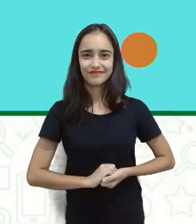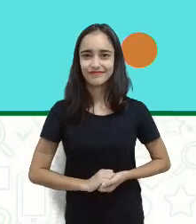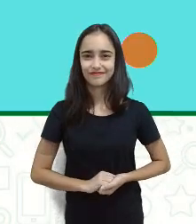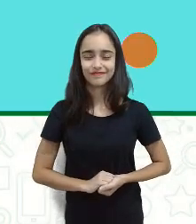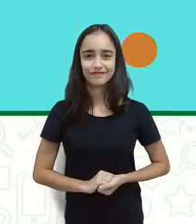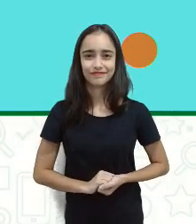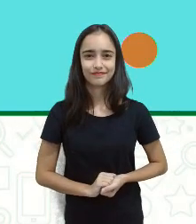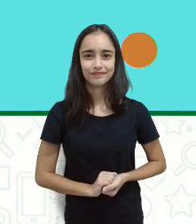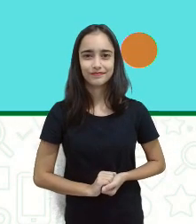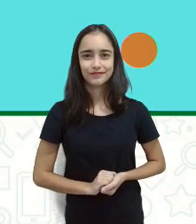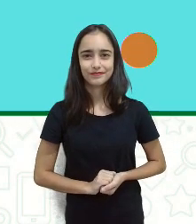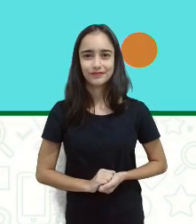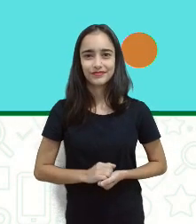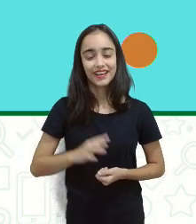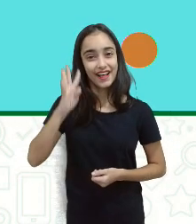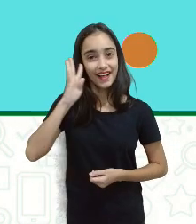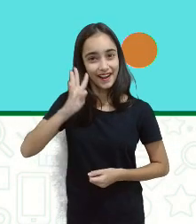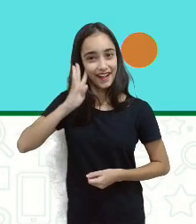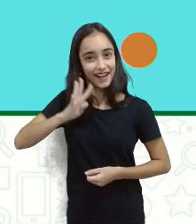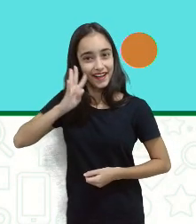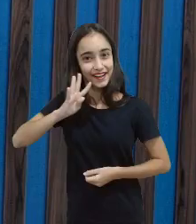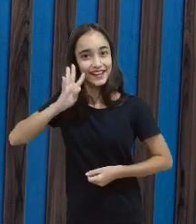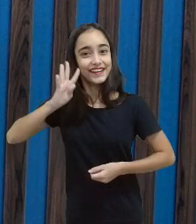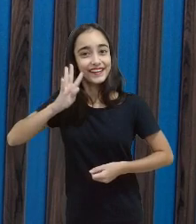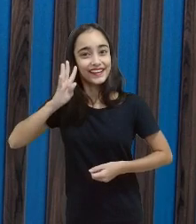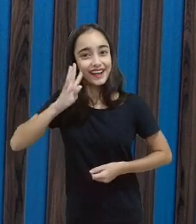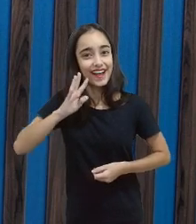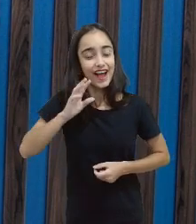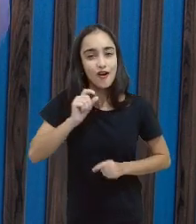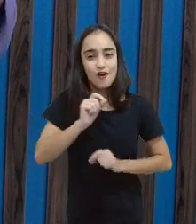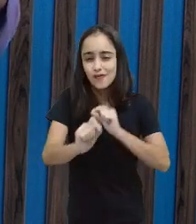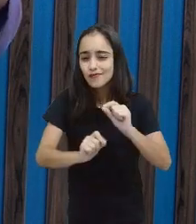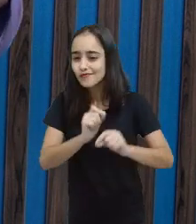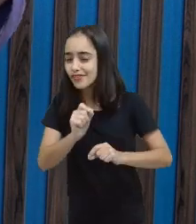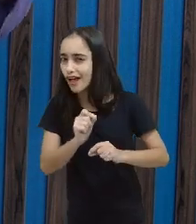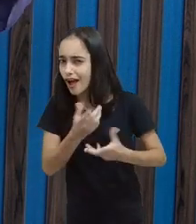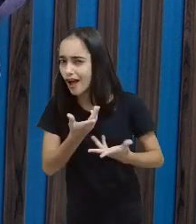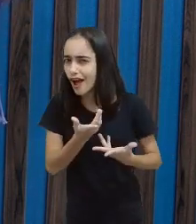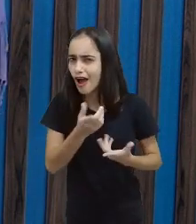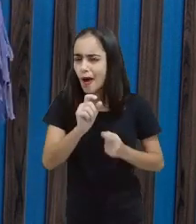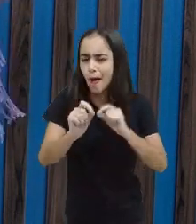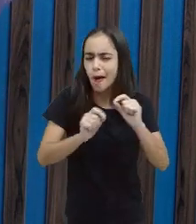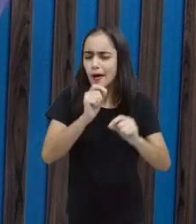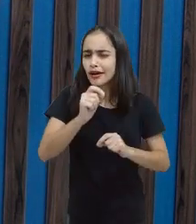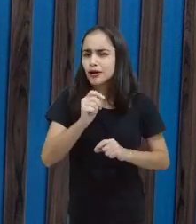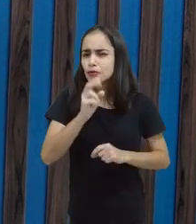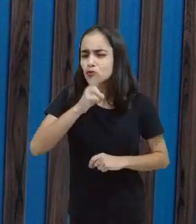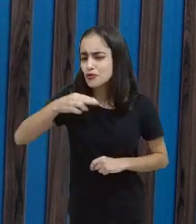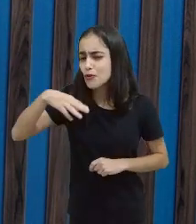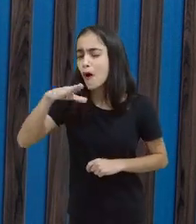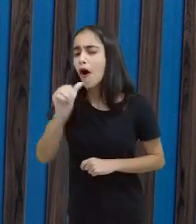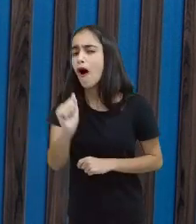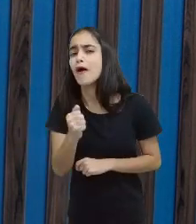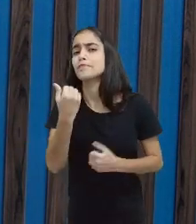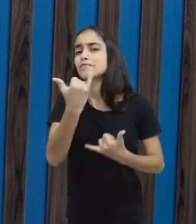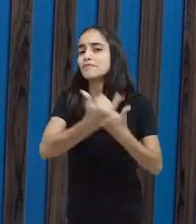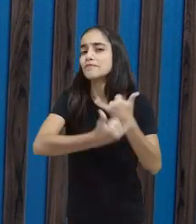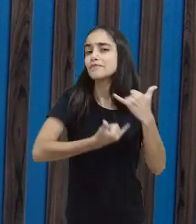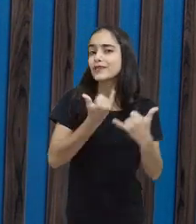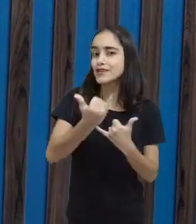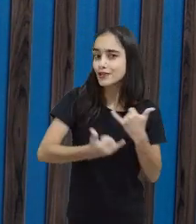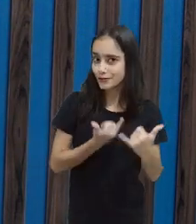rua. Que delícia! Quem nunca, quem nunca brincou,